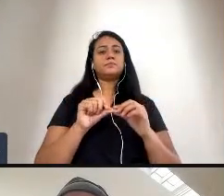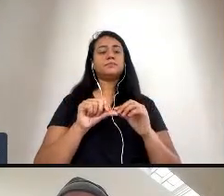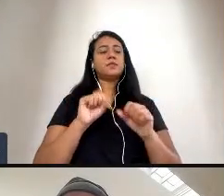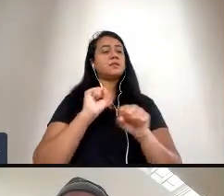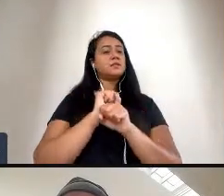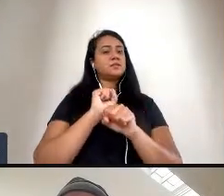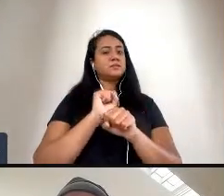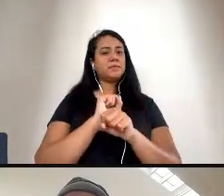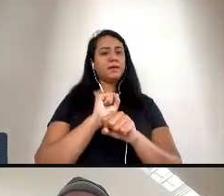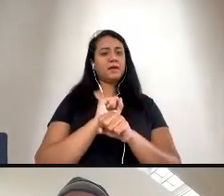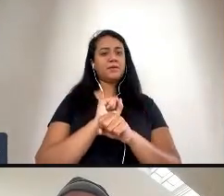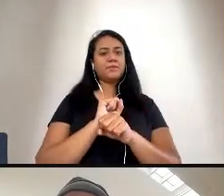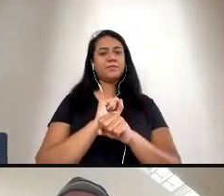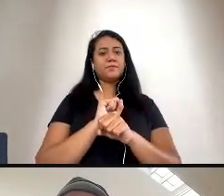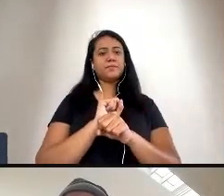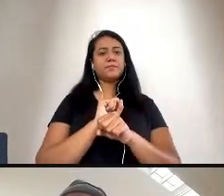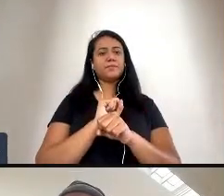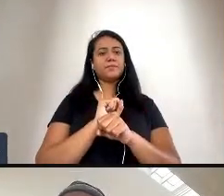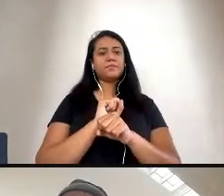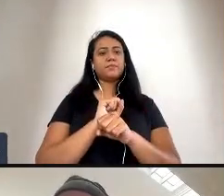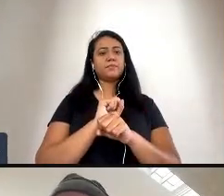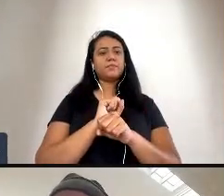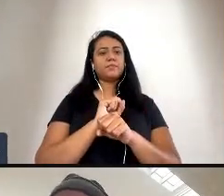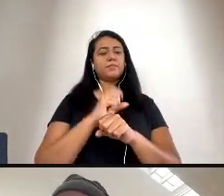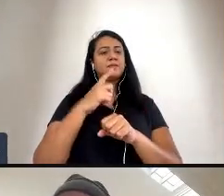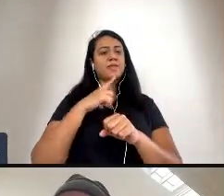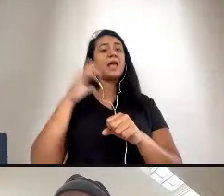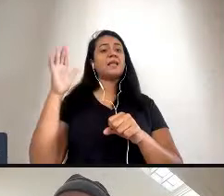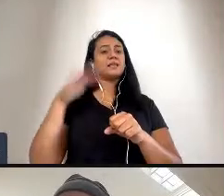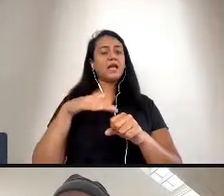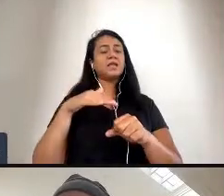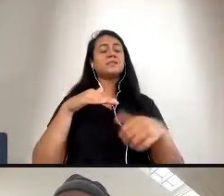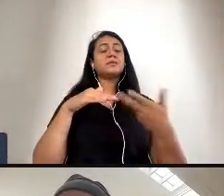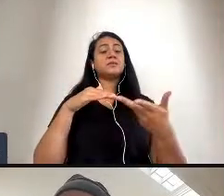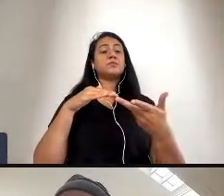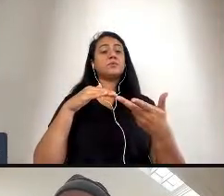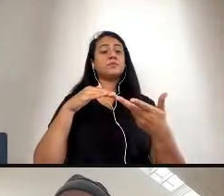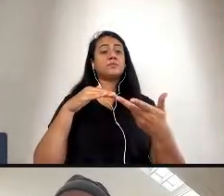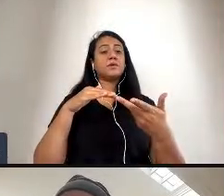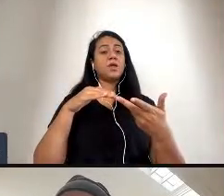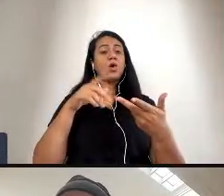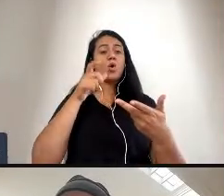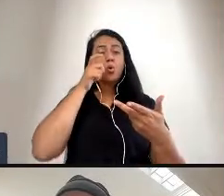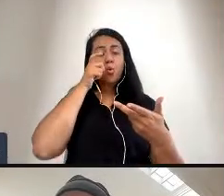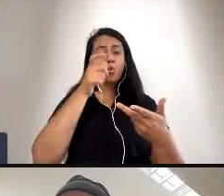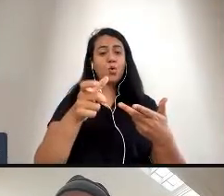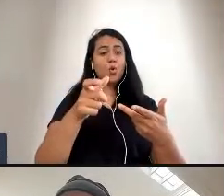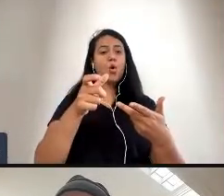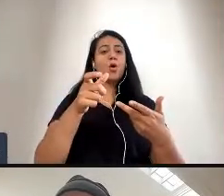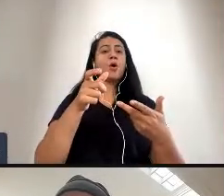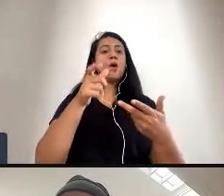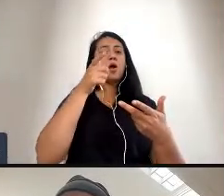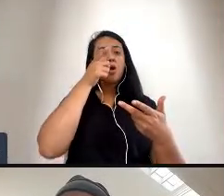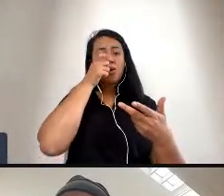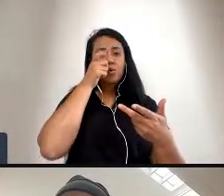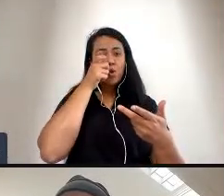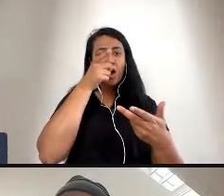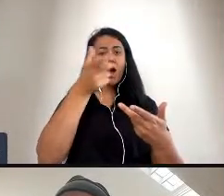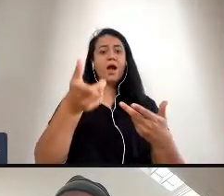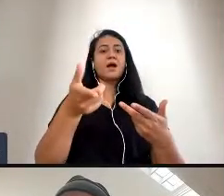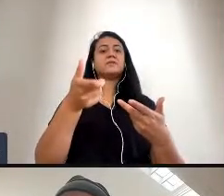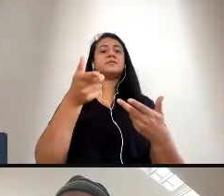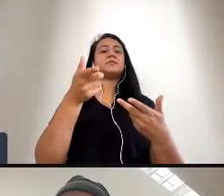disso aqui é que tenha trazido pelo menos uma uma curiosidade pensar nessa exposição como é